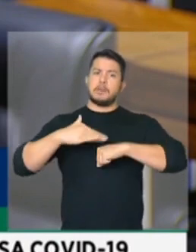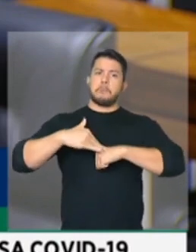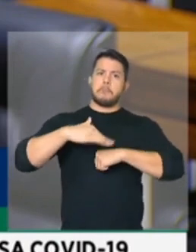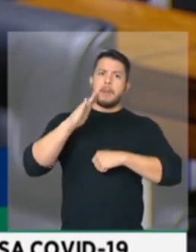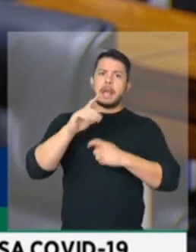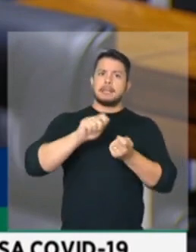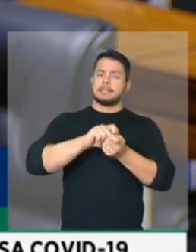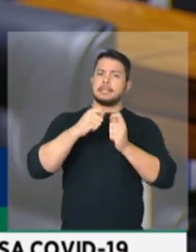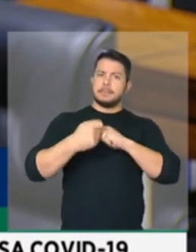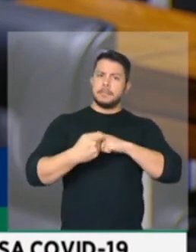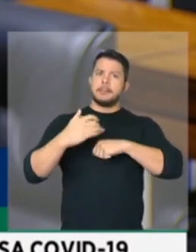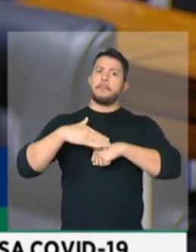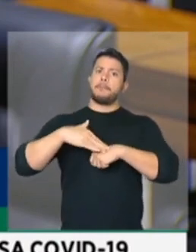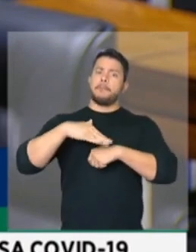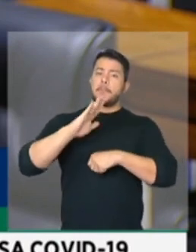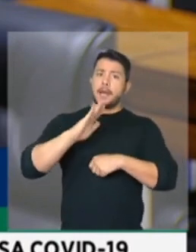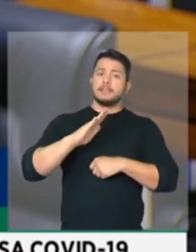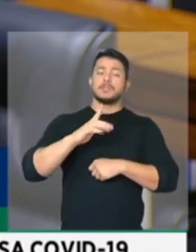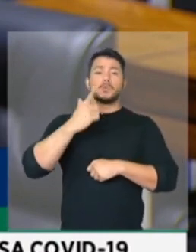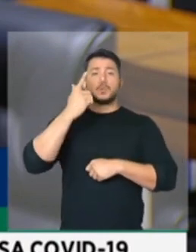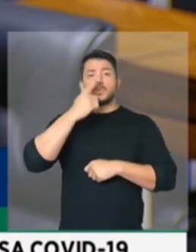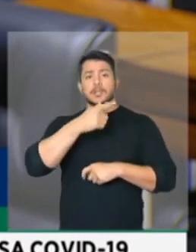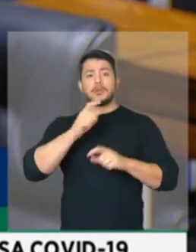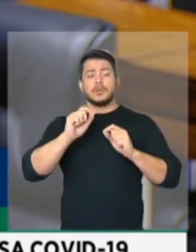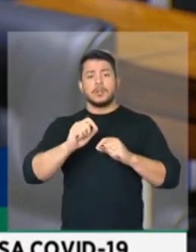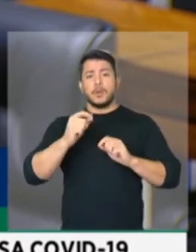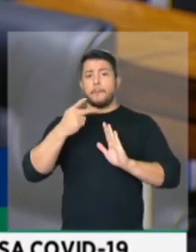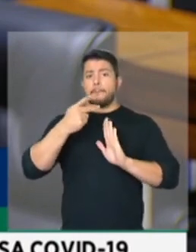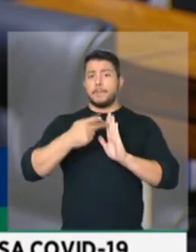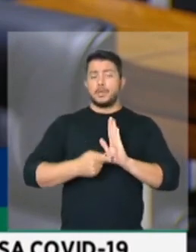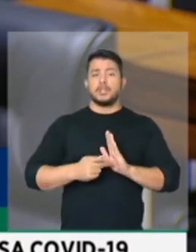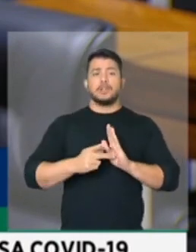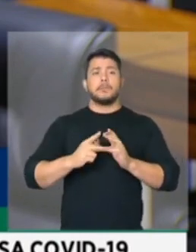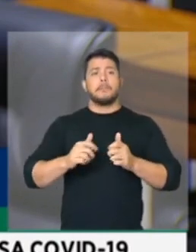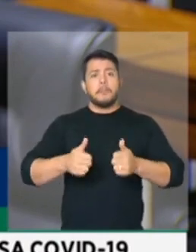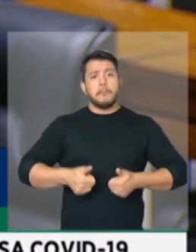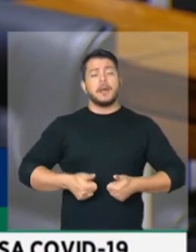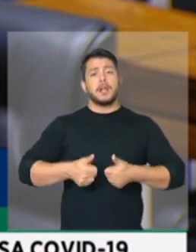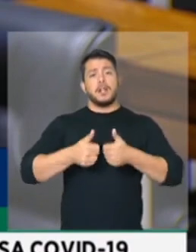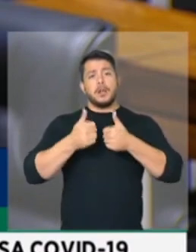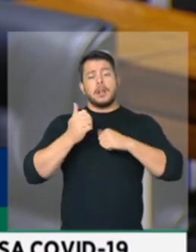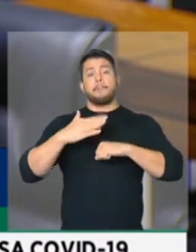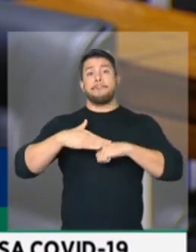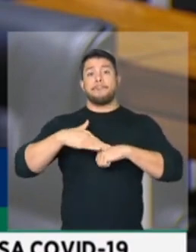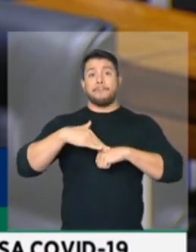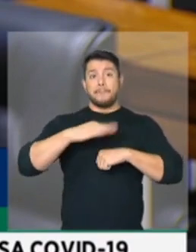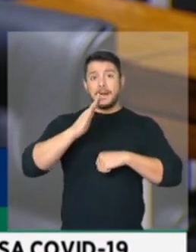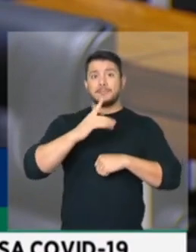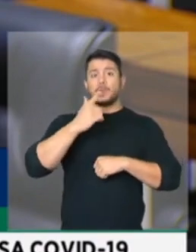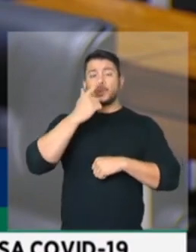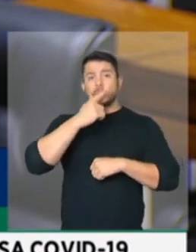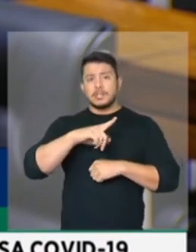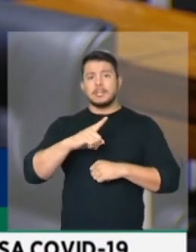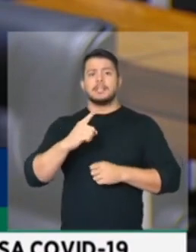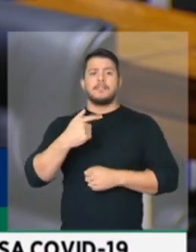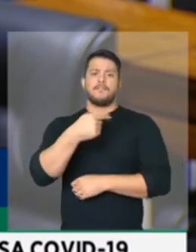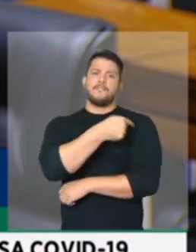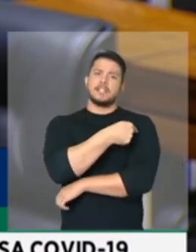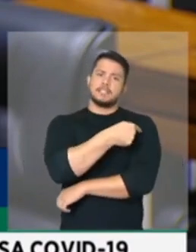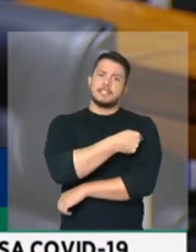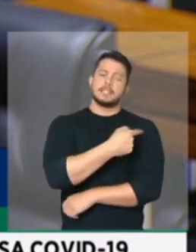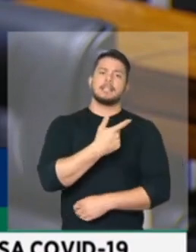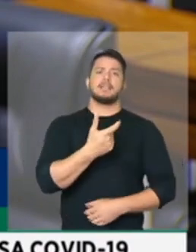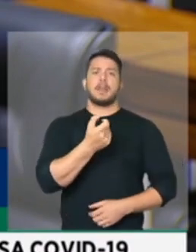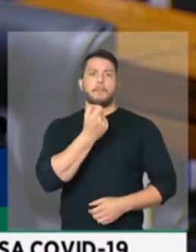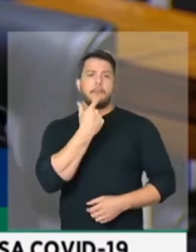melhorias e tornar esse projeto melhor possível para que possamos fazer a produção de vacina, de medicamentos, tratamentos